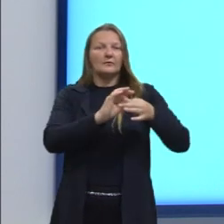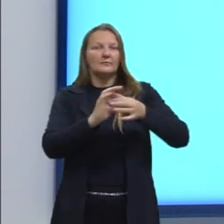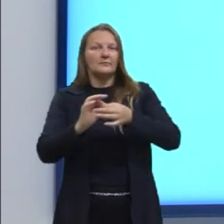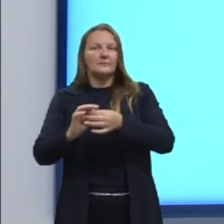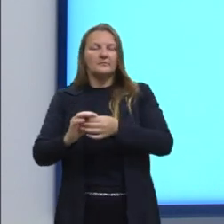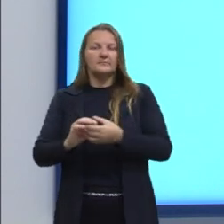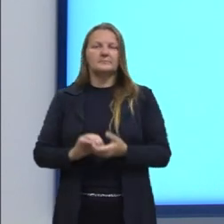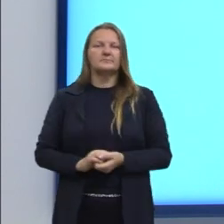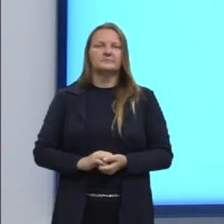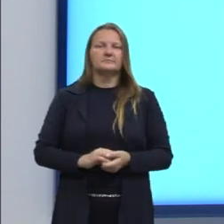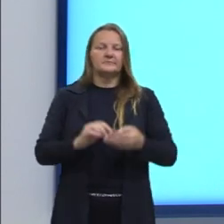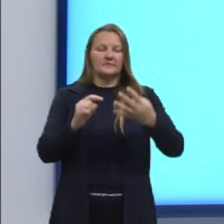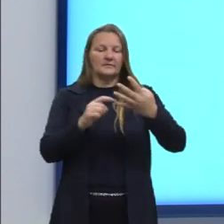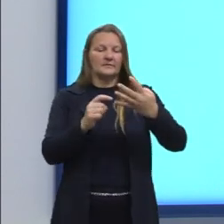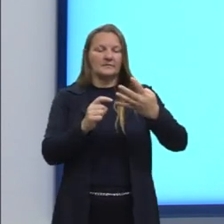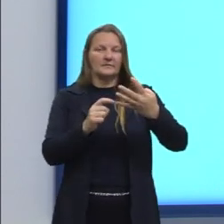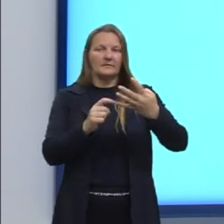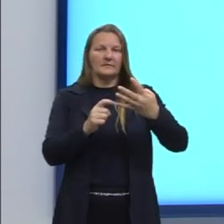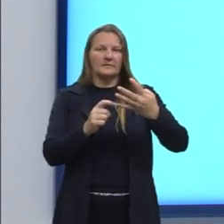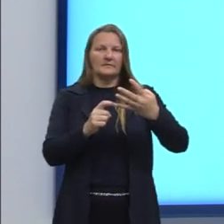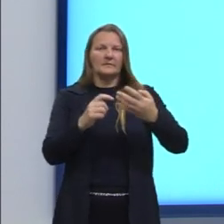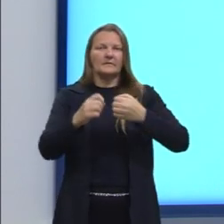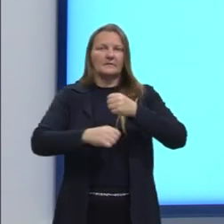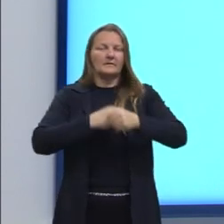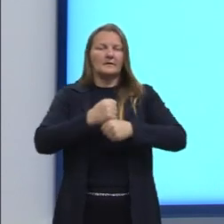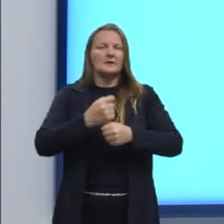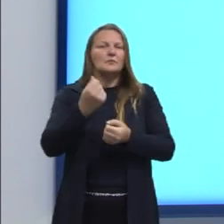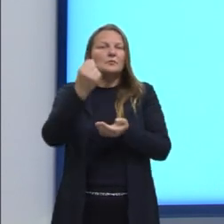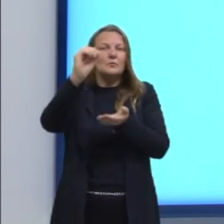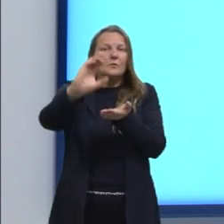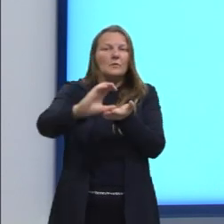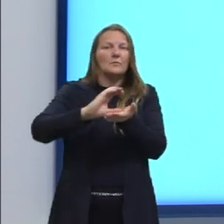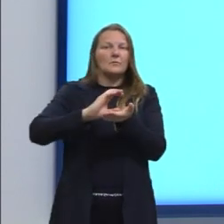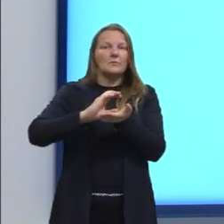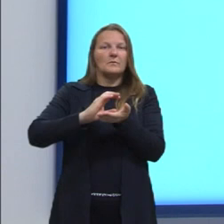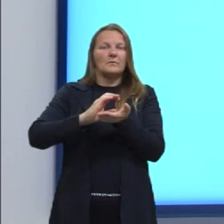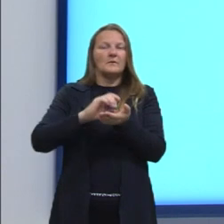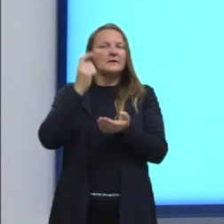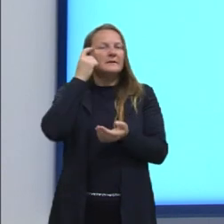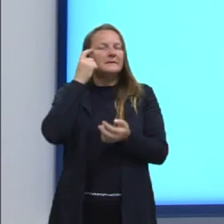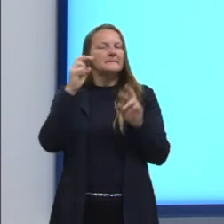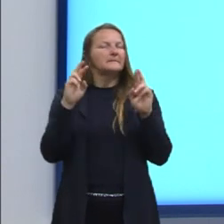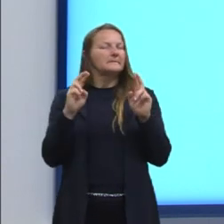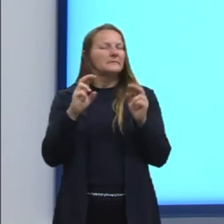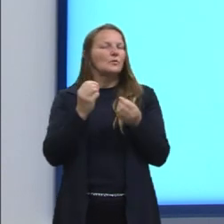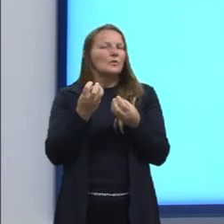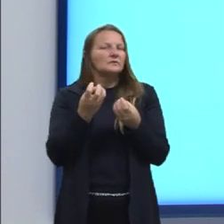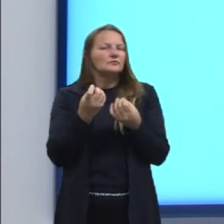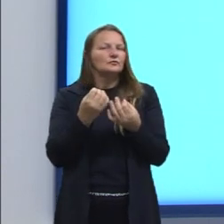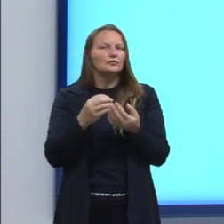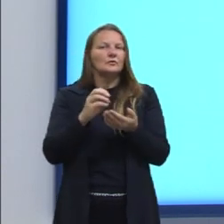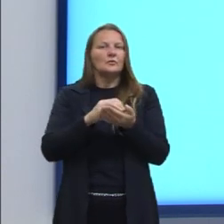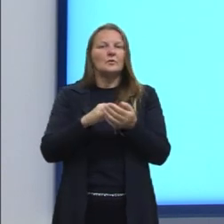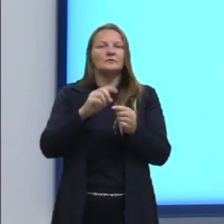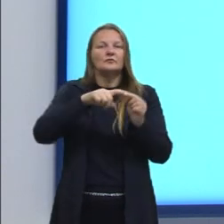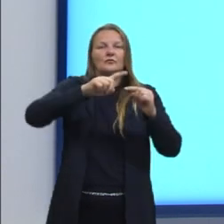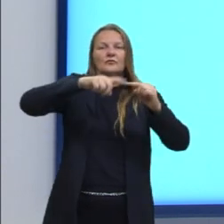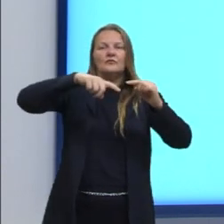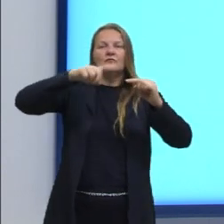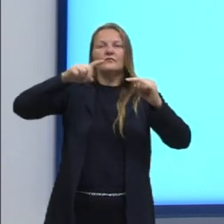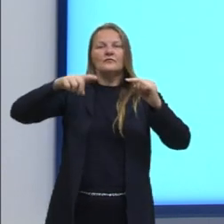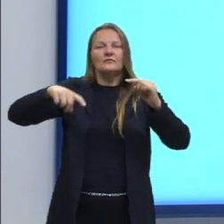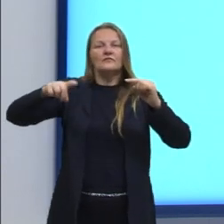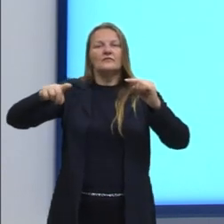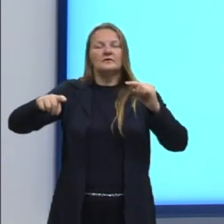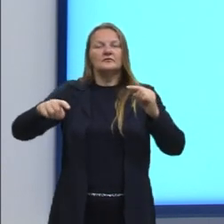o ano 4, pois a receita esperada para o ano 4 é obtida em função das variações das